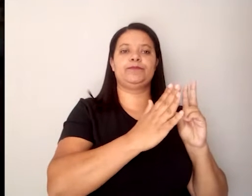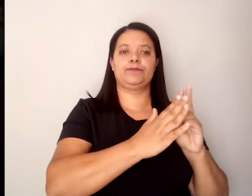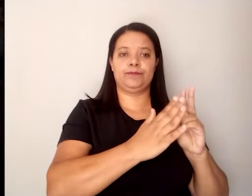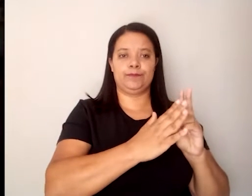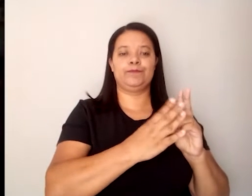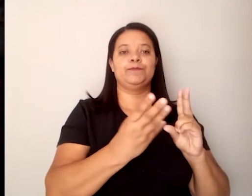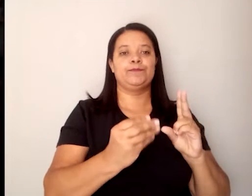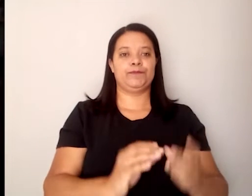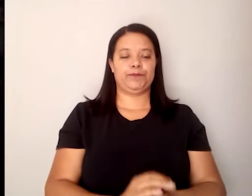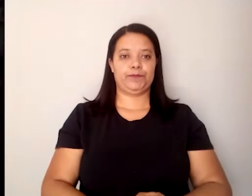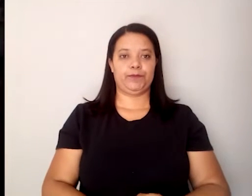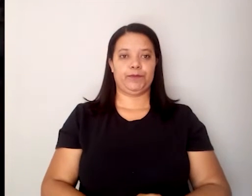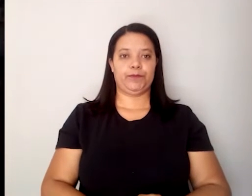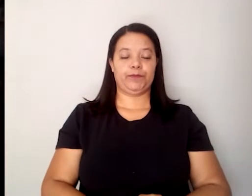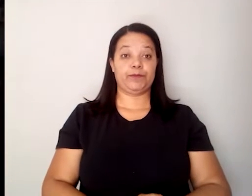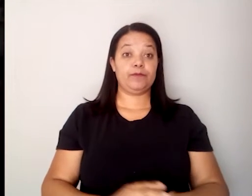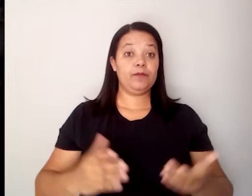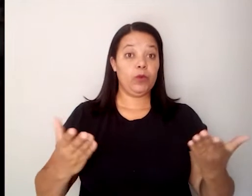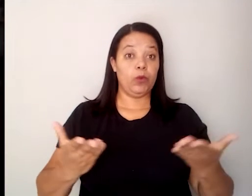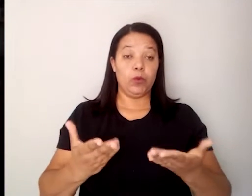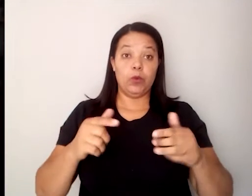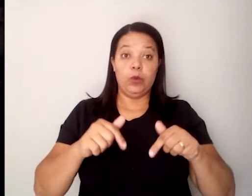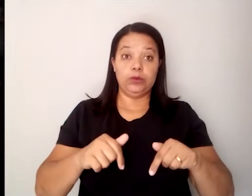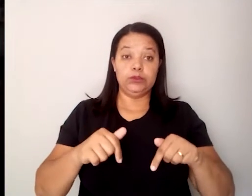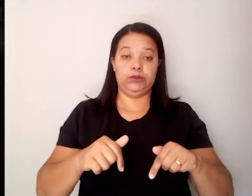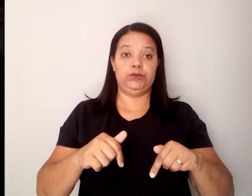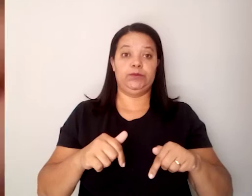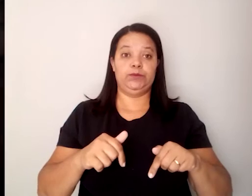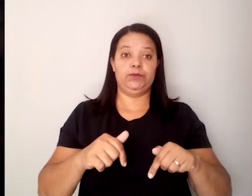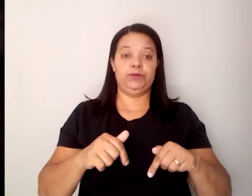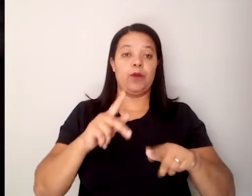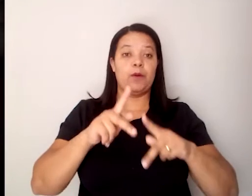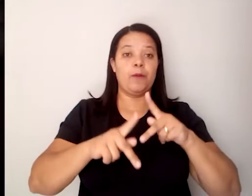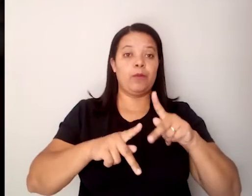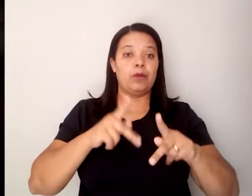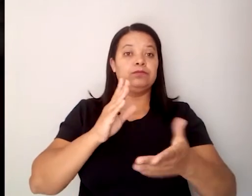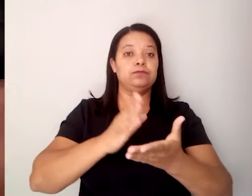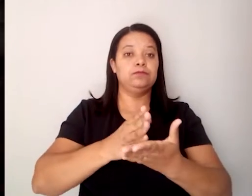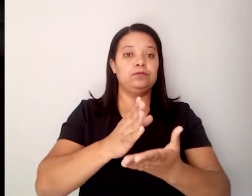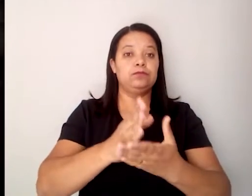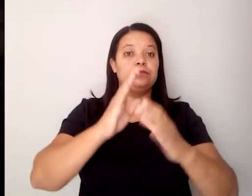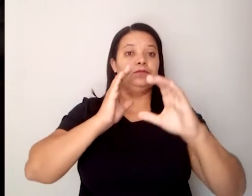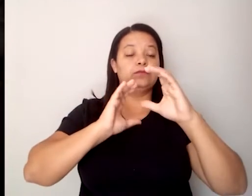Eles cantam e quando eles cantam, eles trazem a mata inteira, com